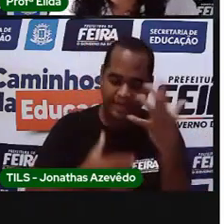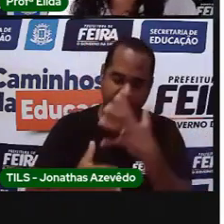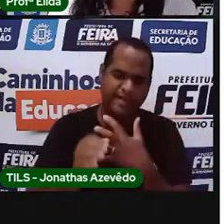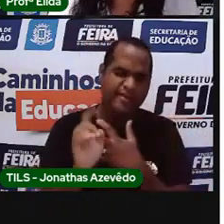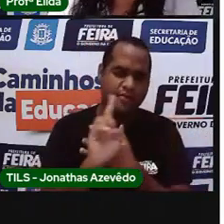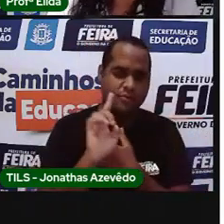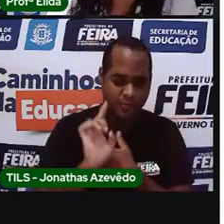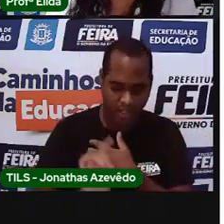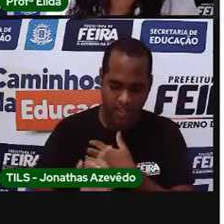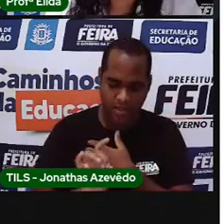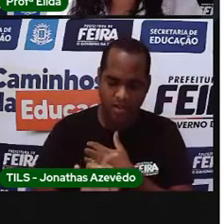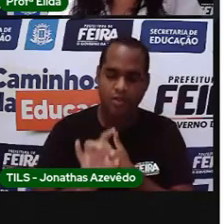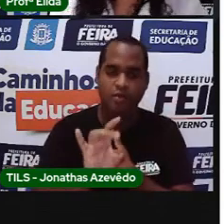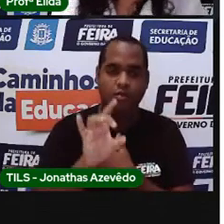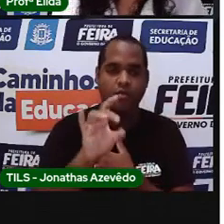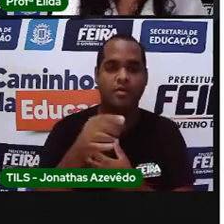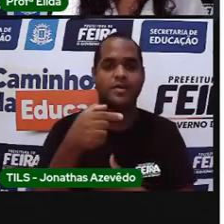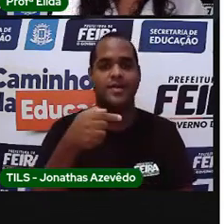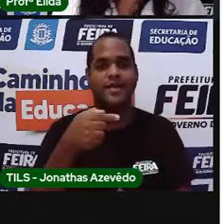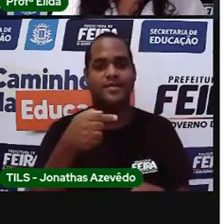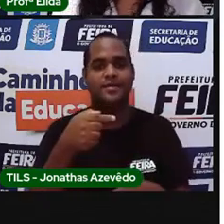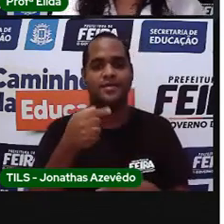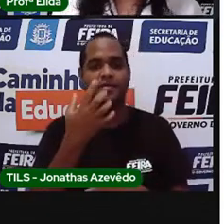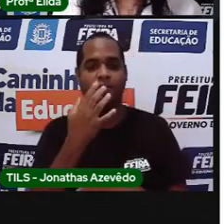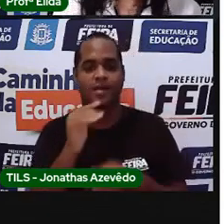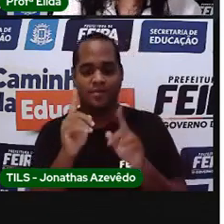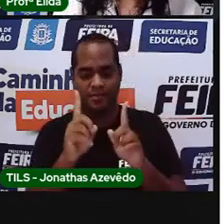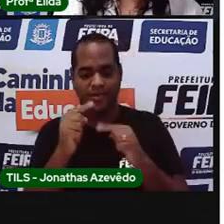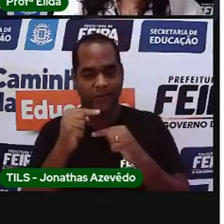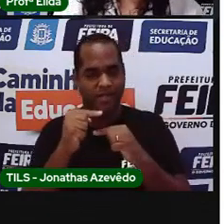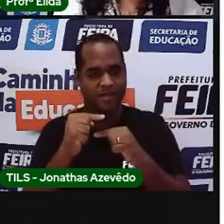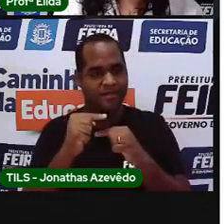contagem. 7 quadradinhos.